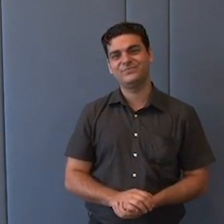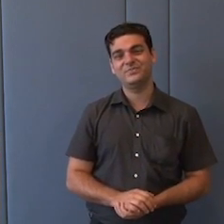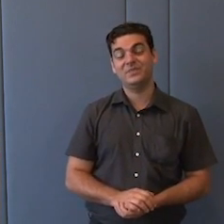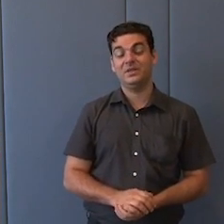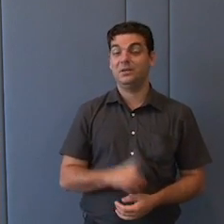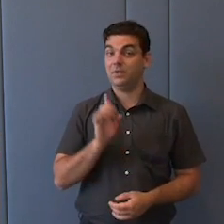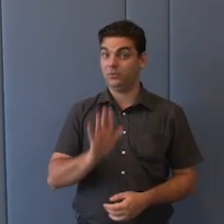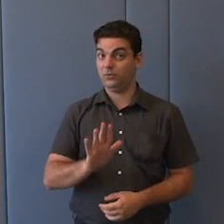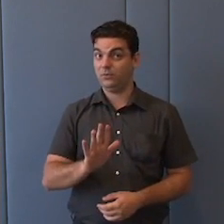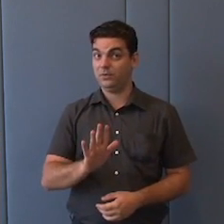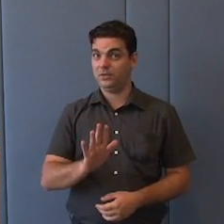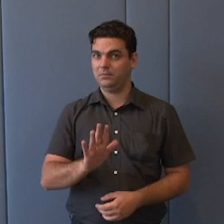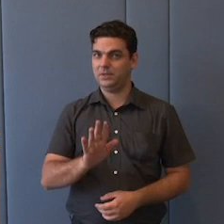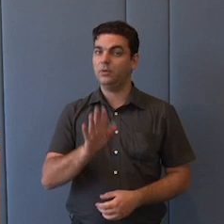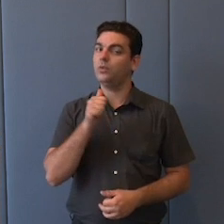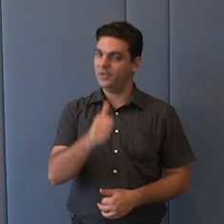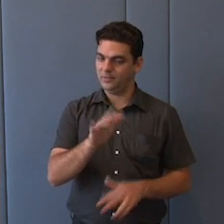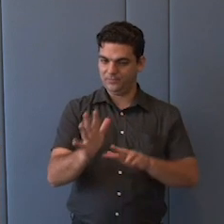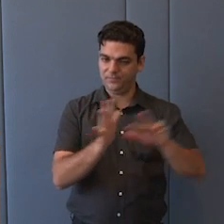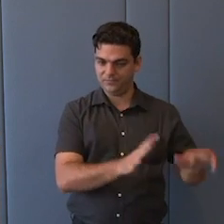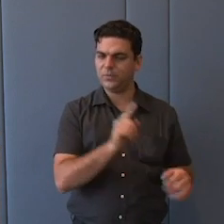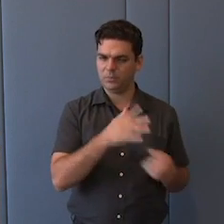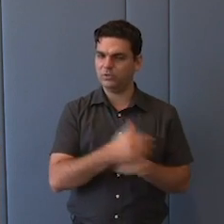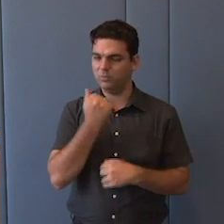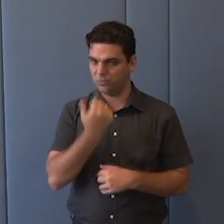lado, não. Por outro lado, eu acho que isso é interessante.